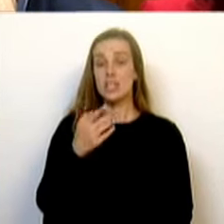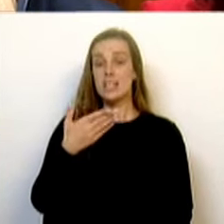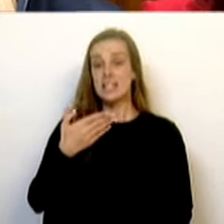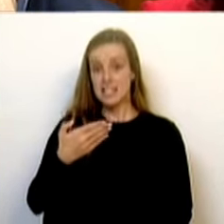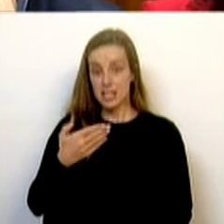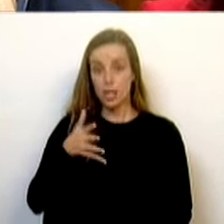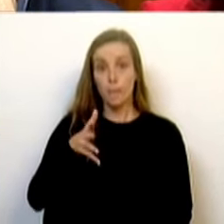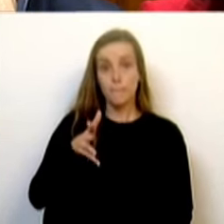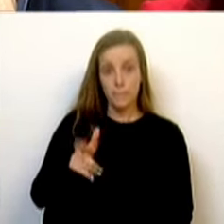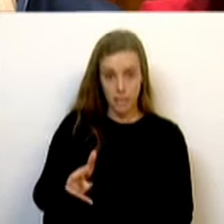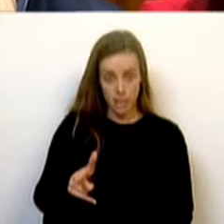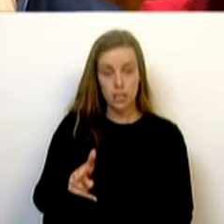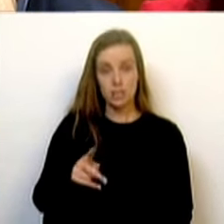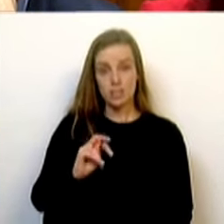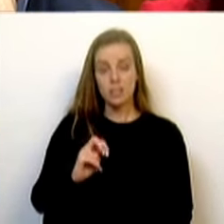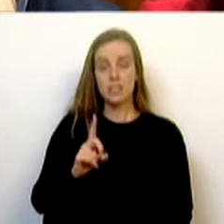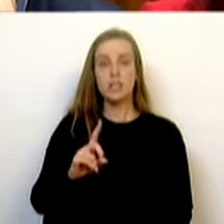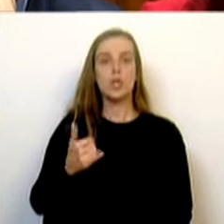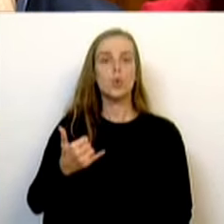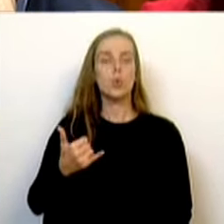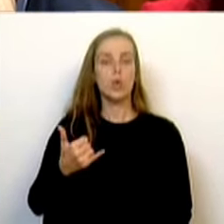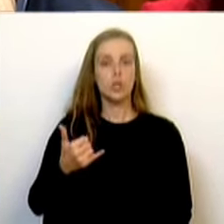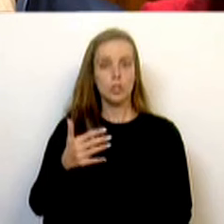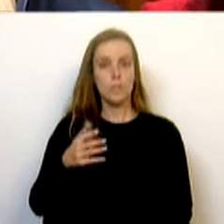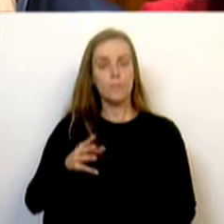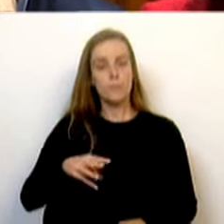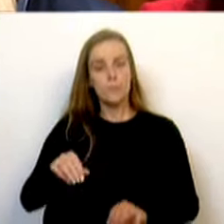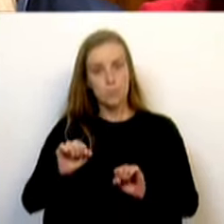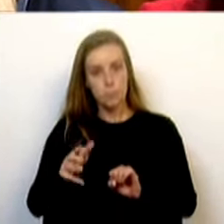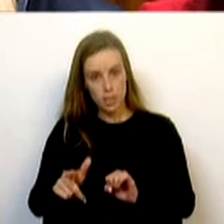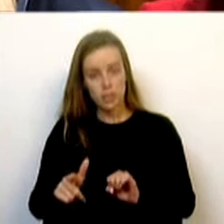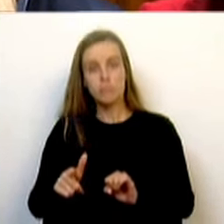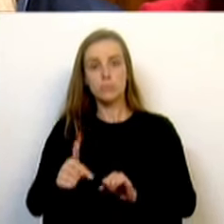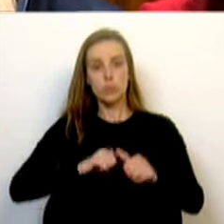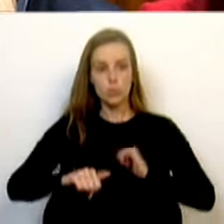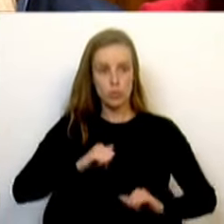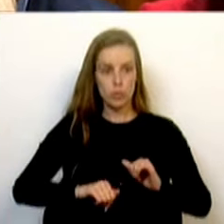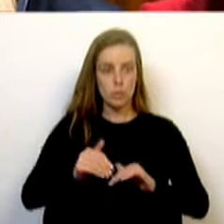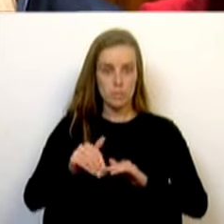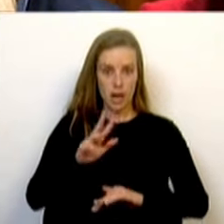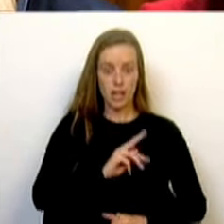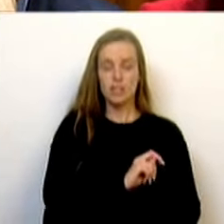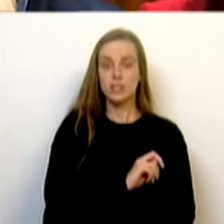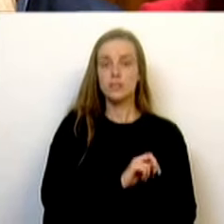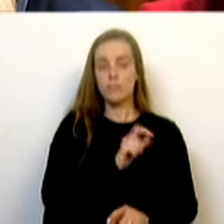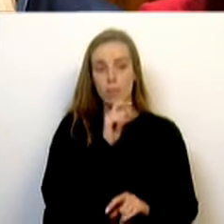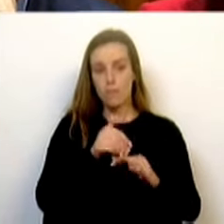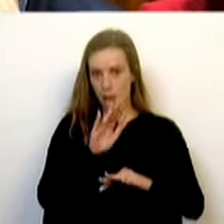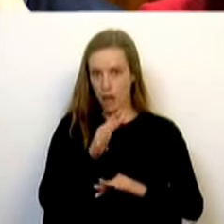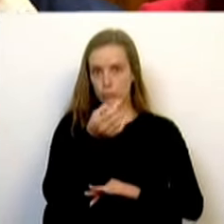.362 cirurgias, mais 134.000 do que em igual período de 2015.